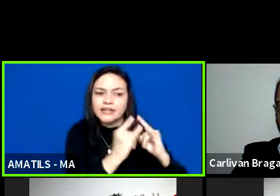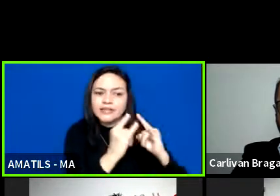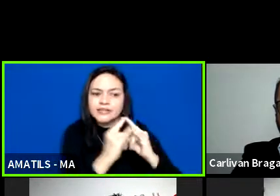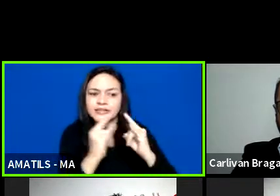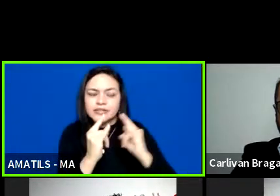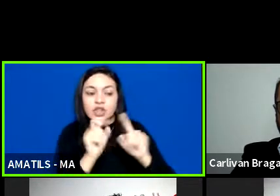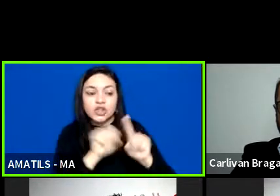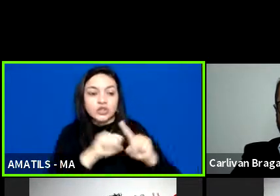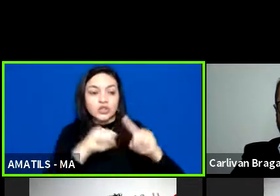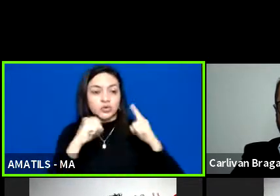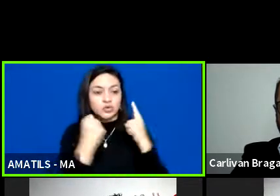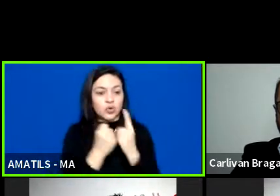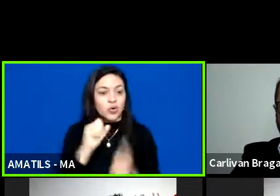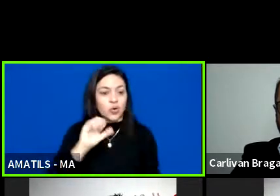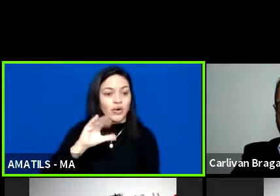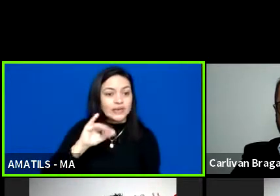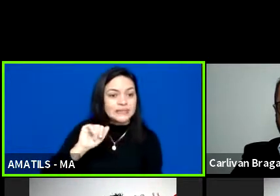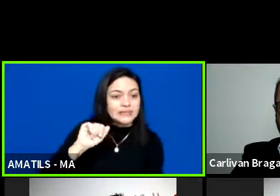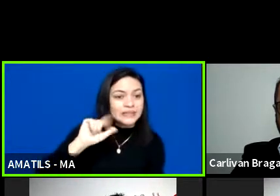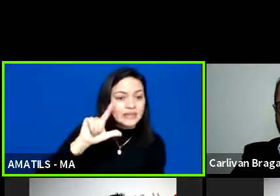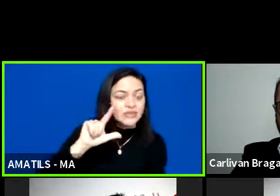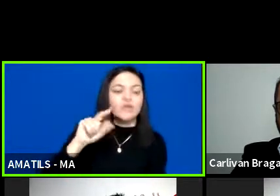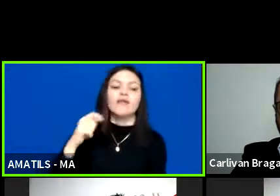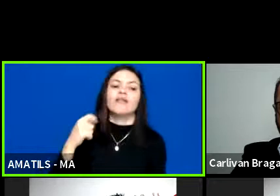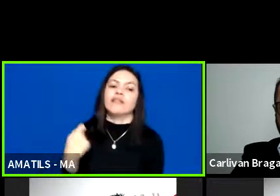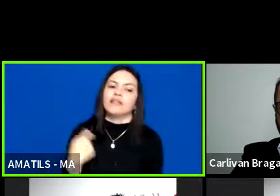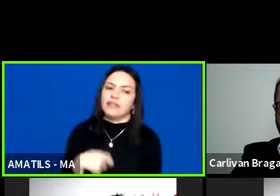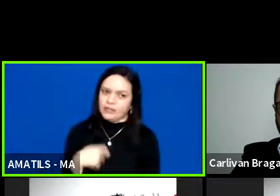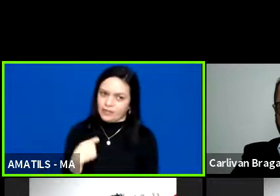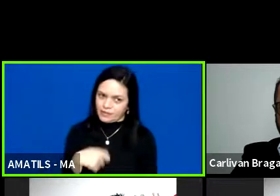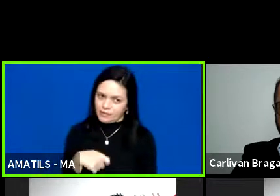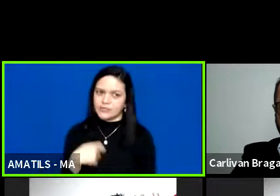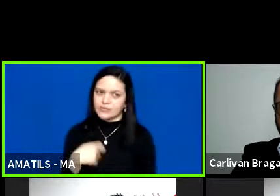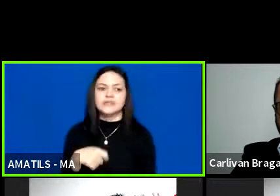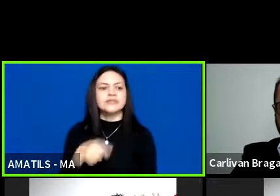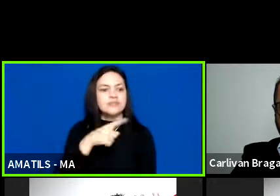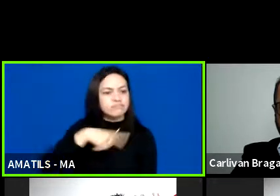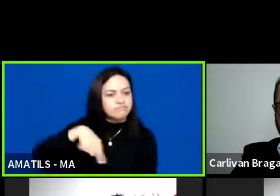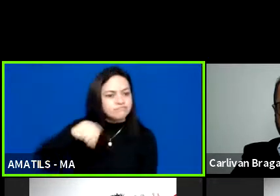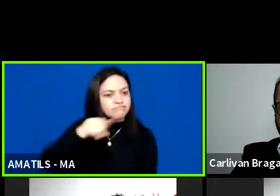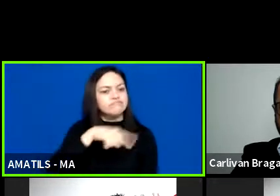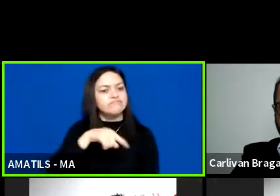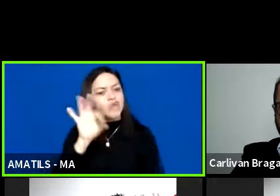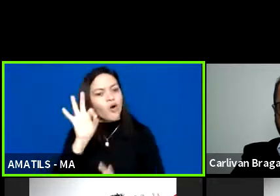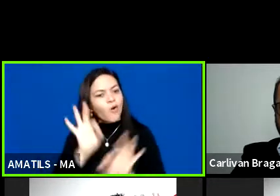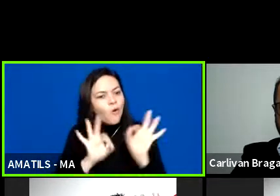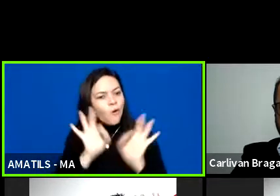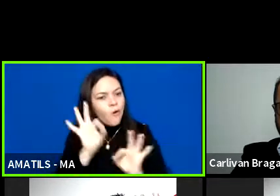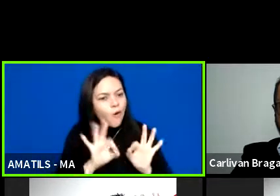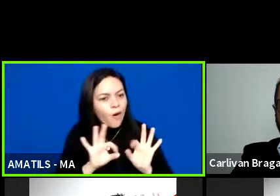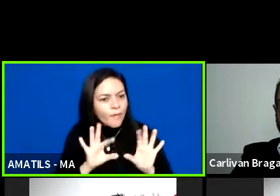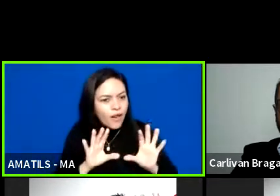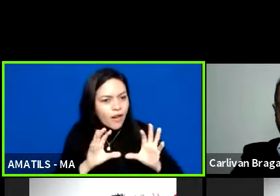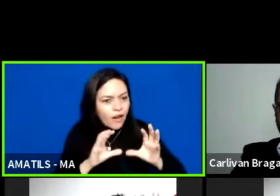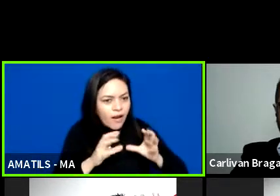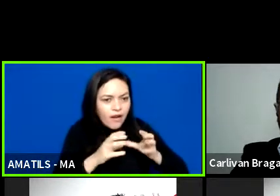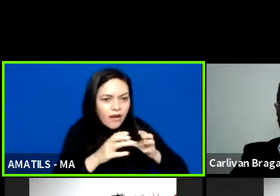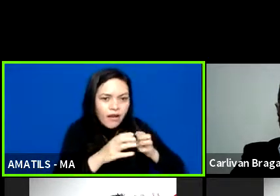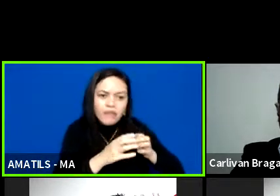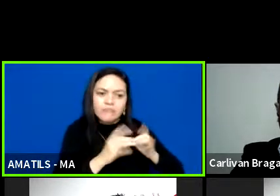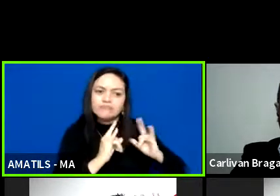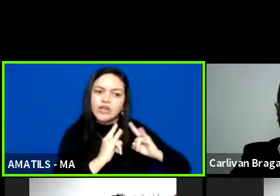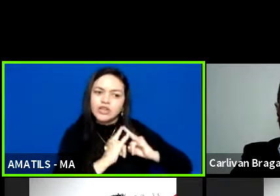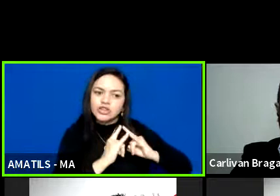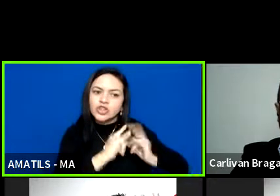civil, da necessidade de estarem organizados com a sua documentação, com todas as suas